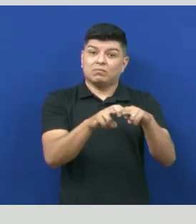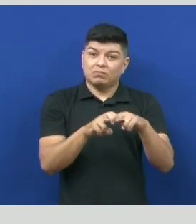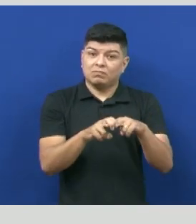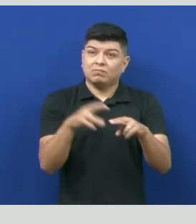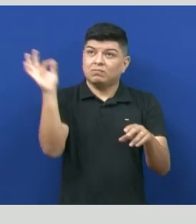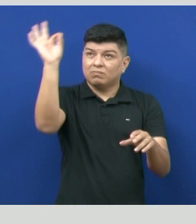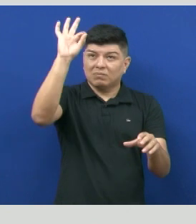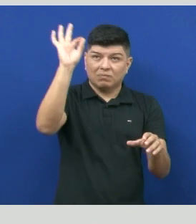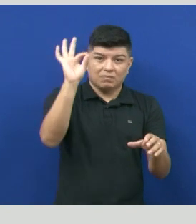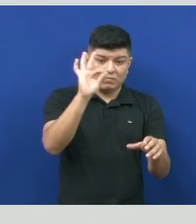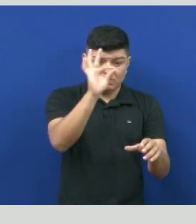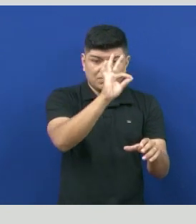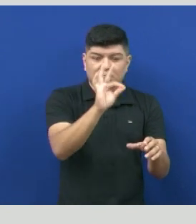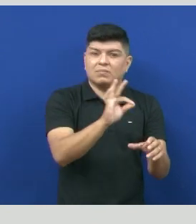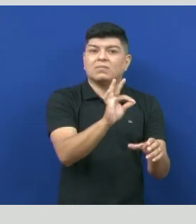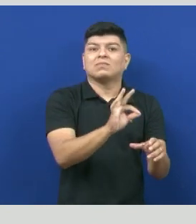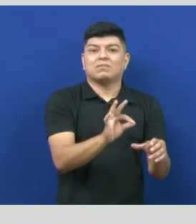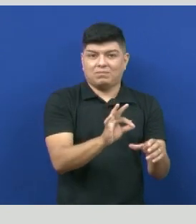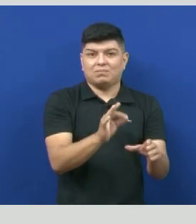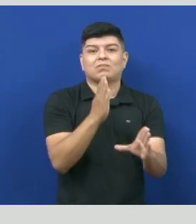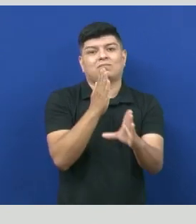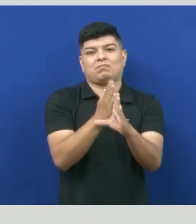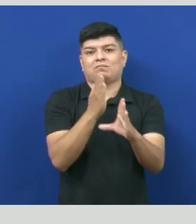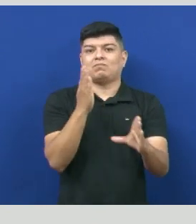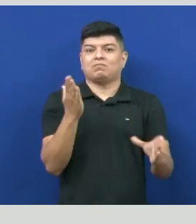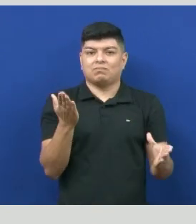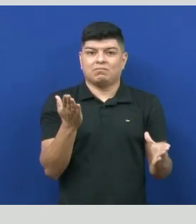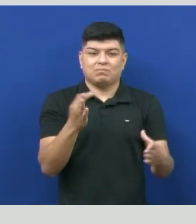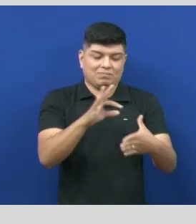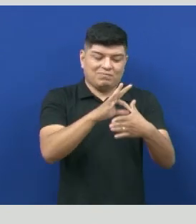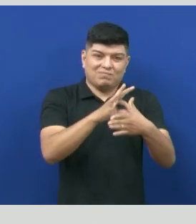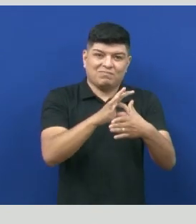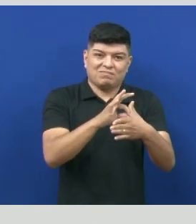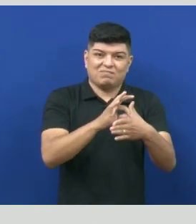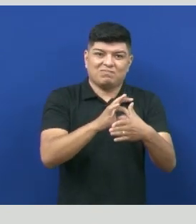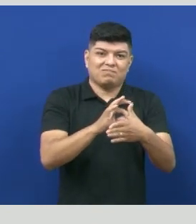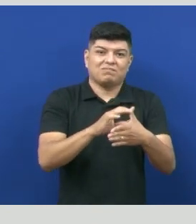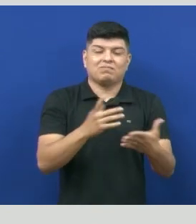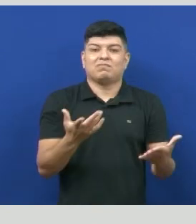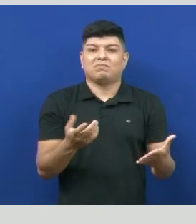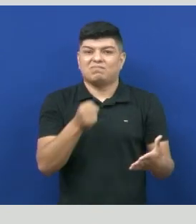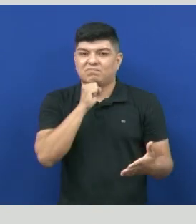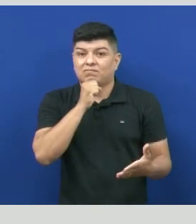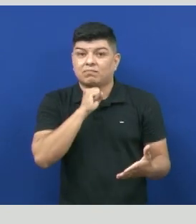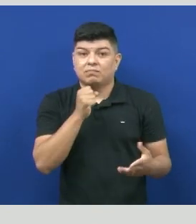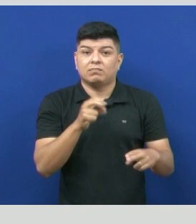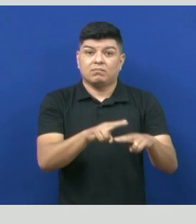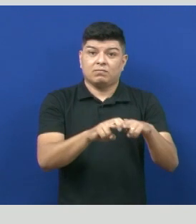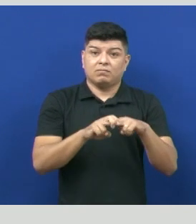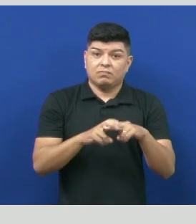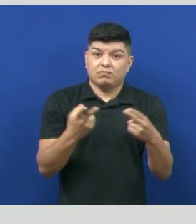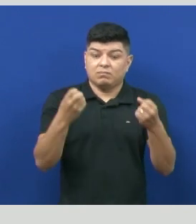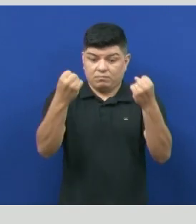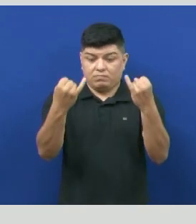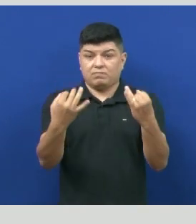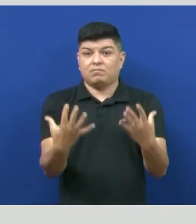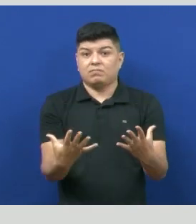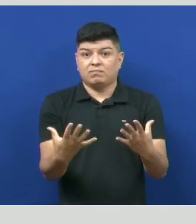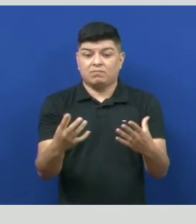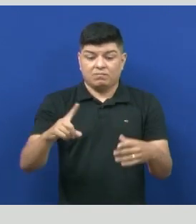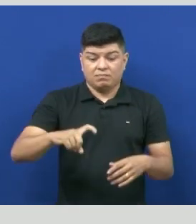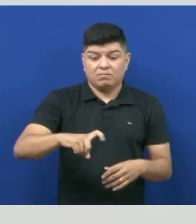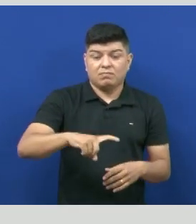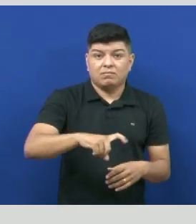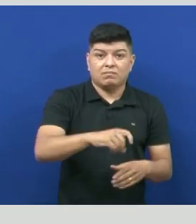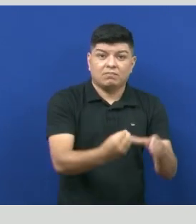das moscas que voavam ali perto daquela carne que estava ali em decomposição. Daí, a conclusão que as